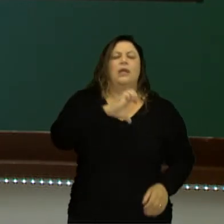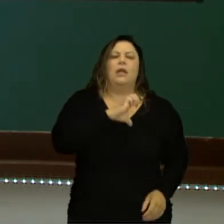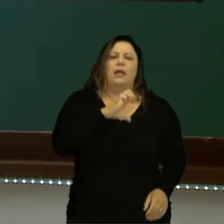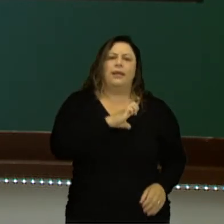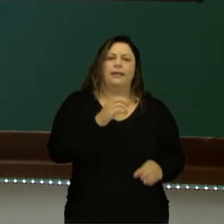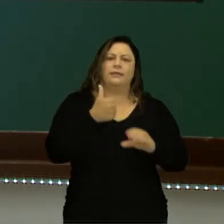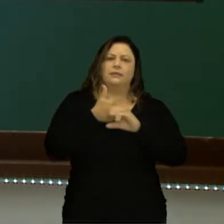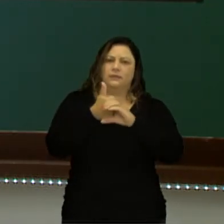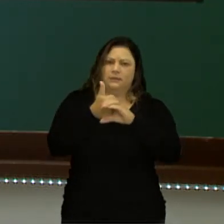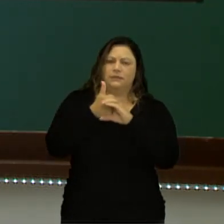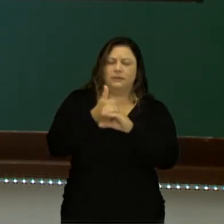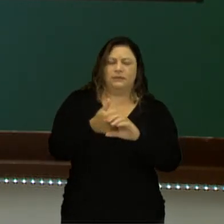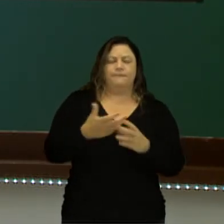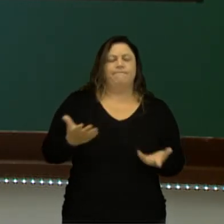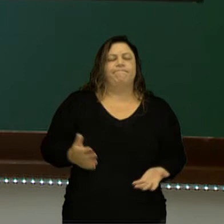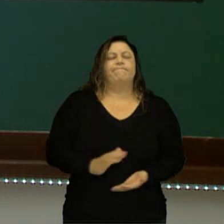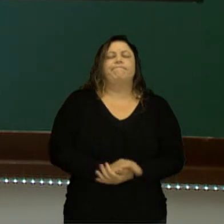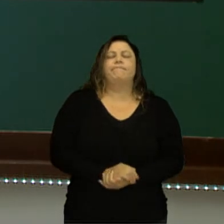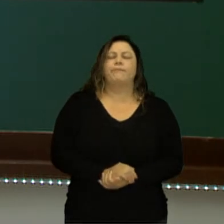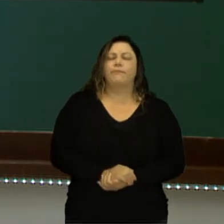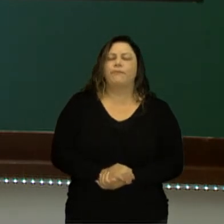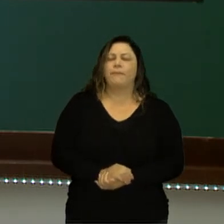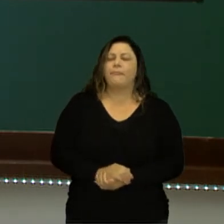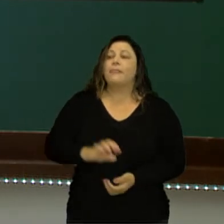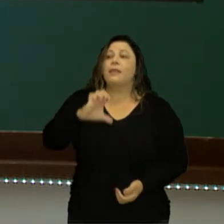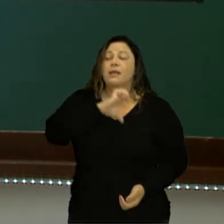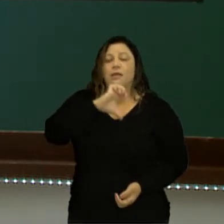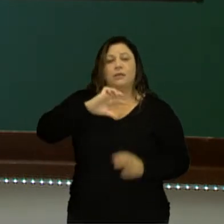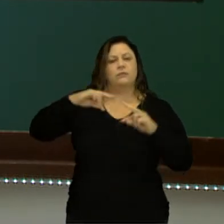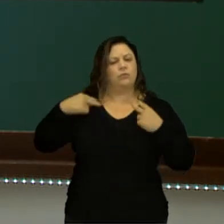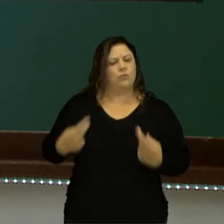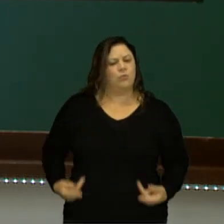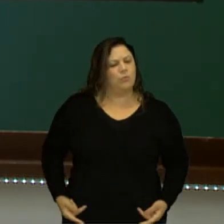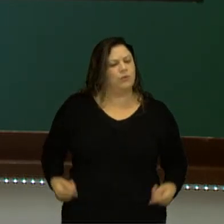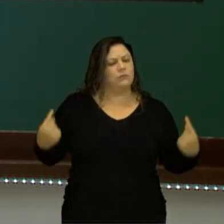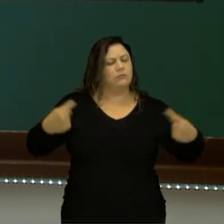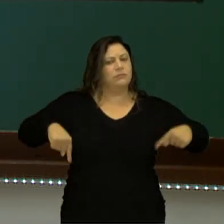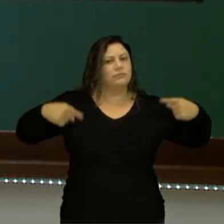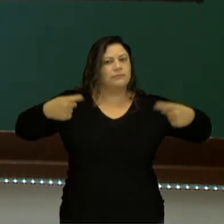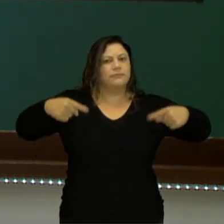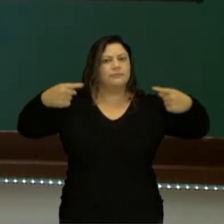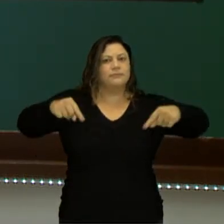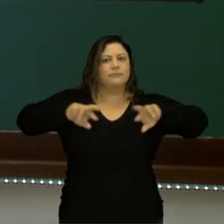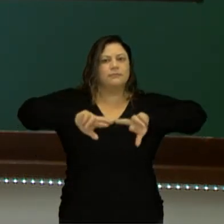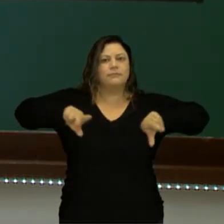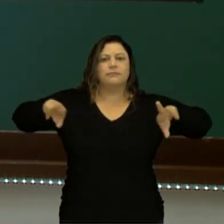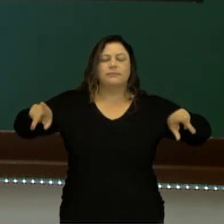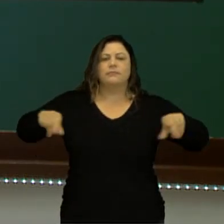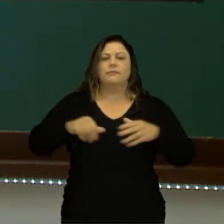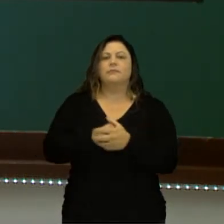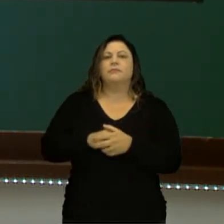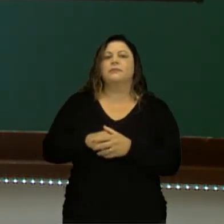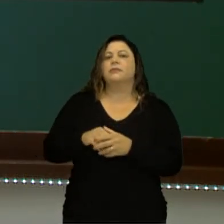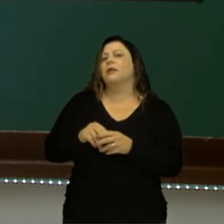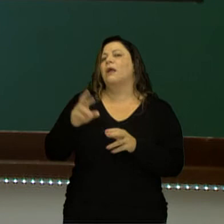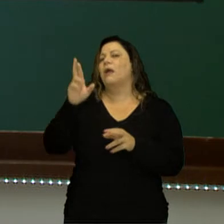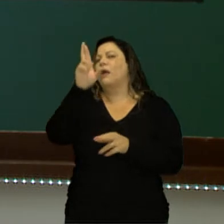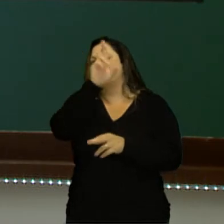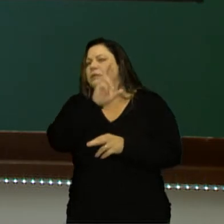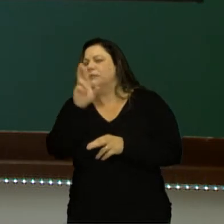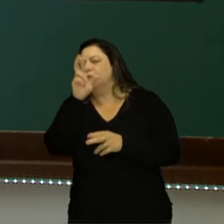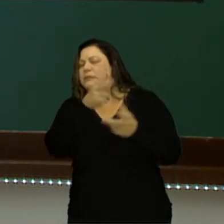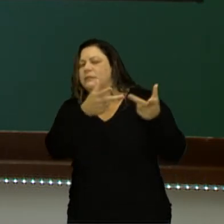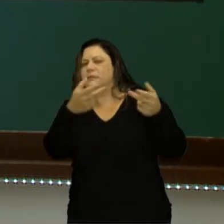ética humanista vai fazer, então, uma crítica, uma revisão da ética